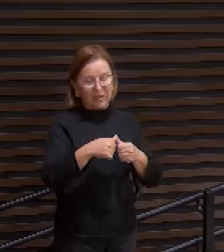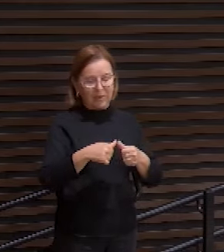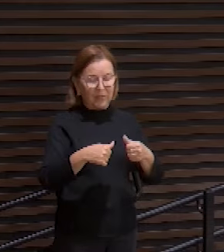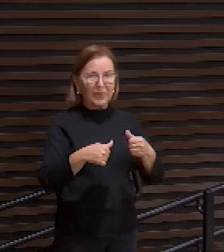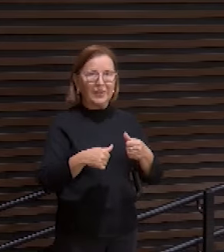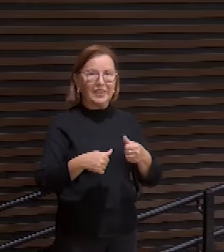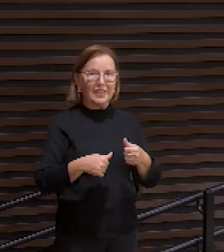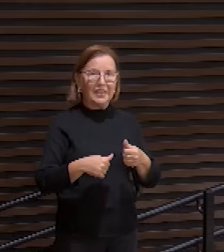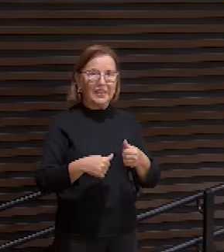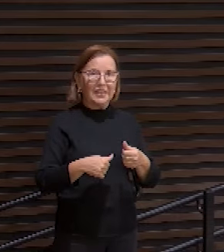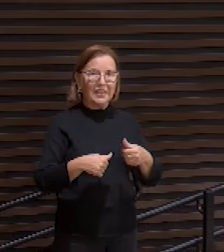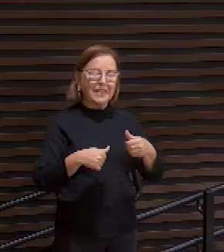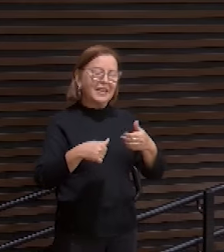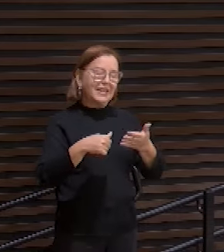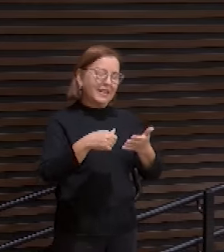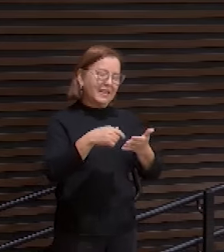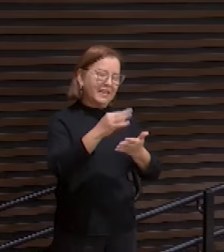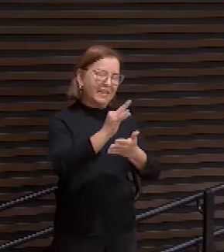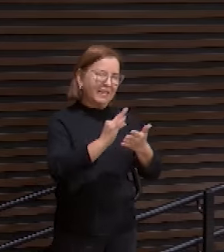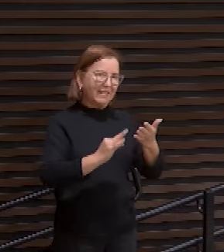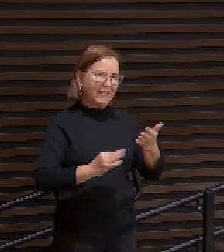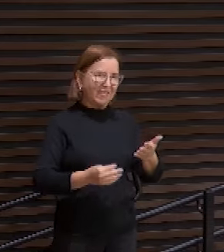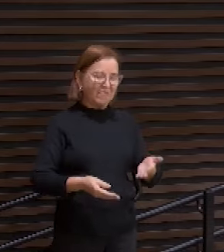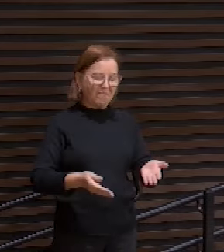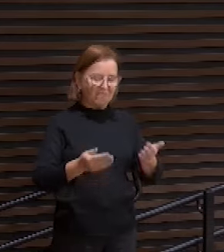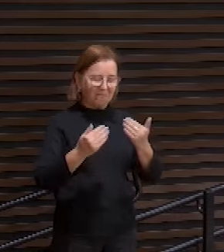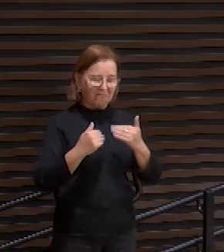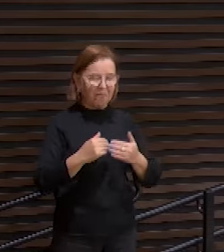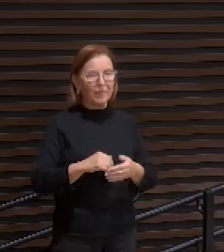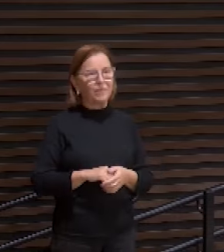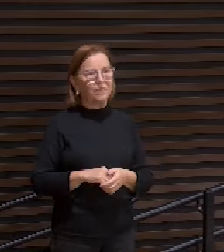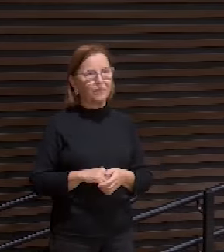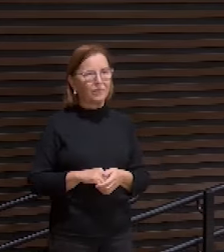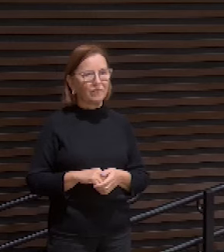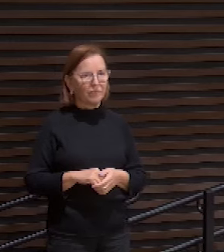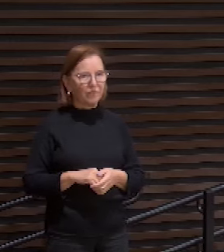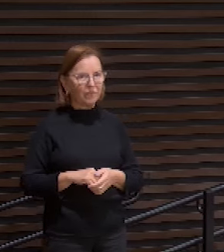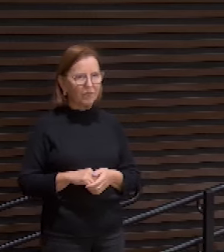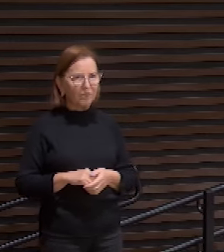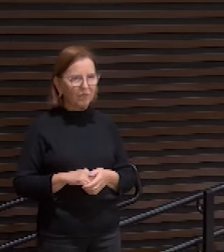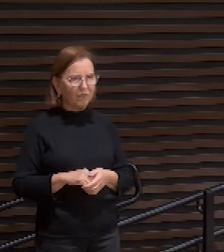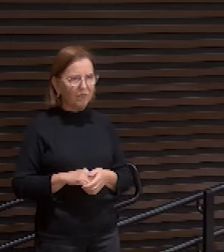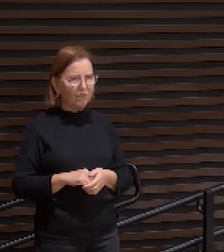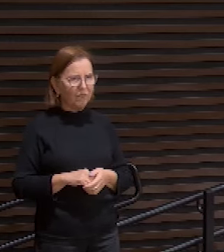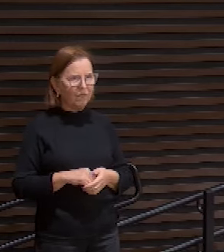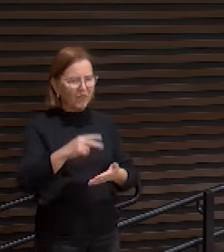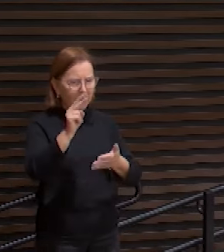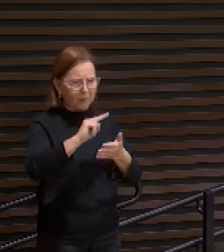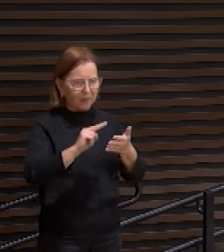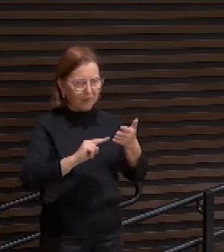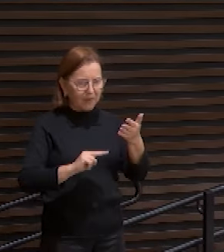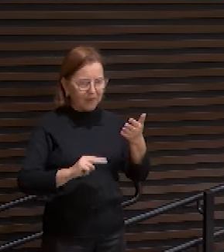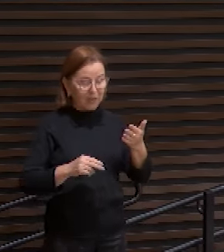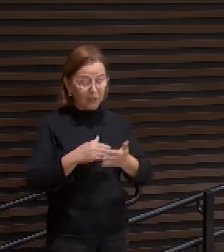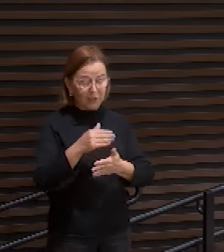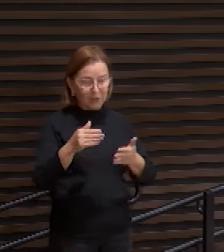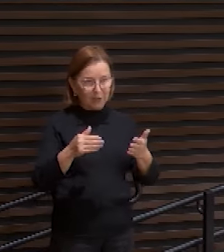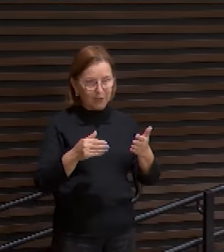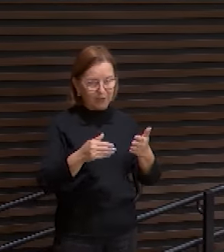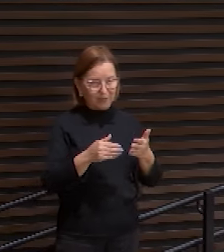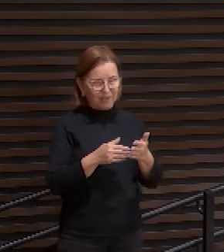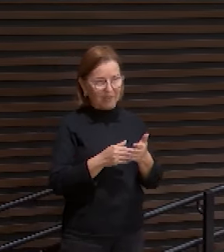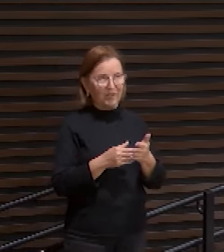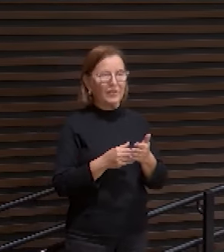em mim. Então, convido os irmãos, fazermos uma primeira leitura de todo o cântico.